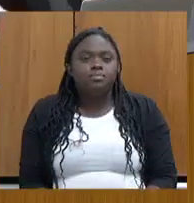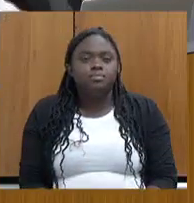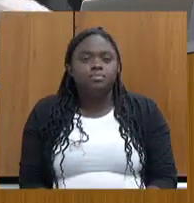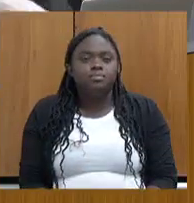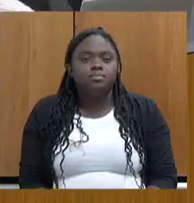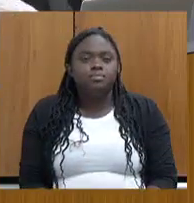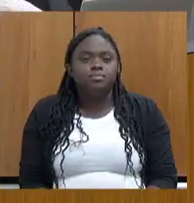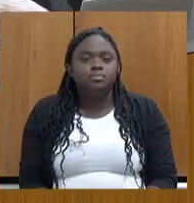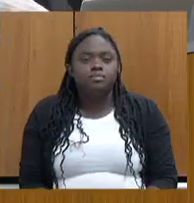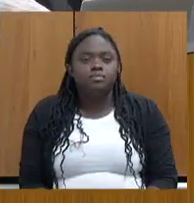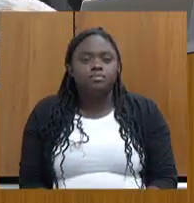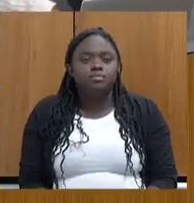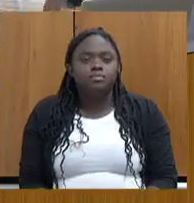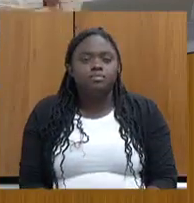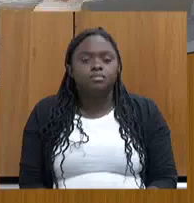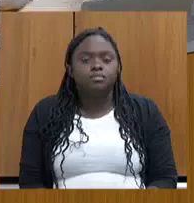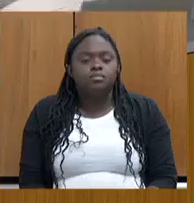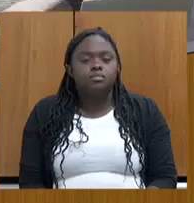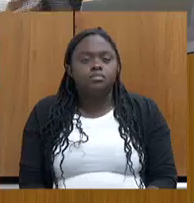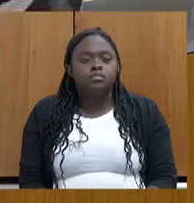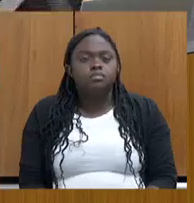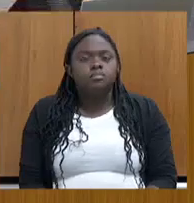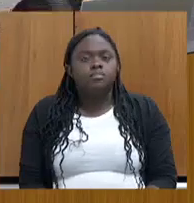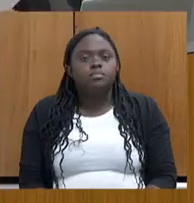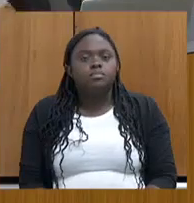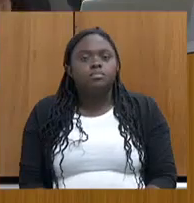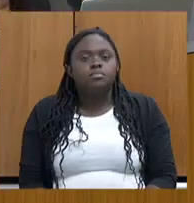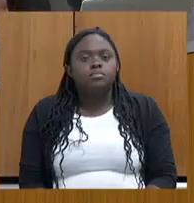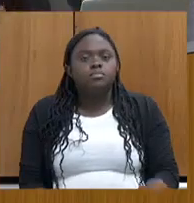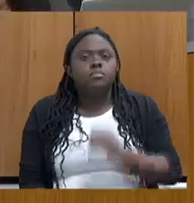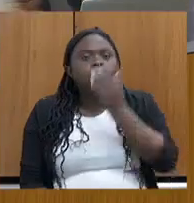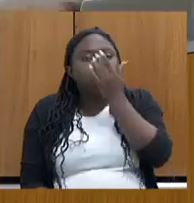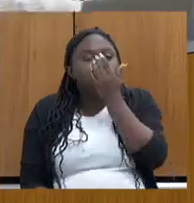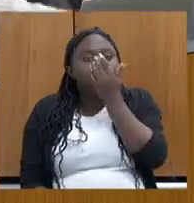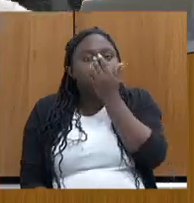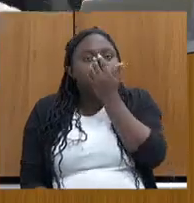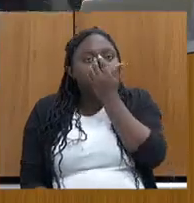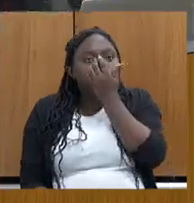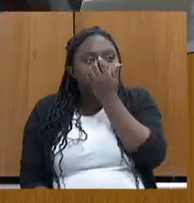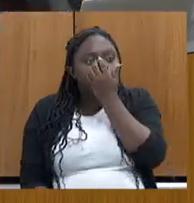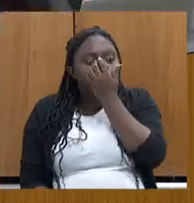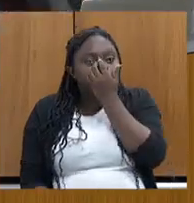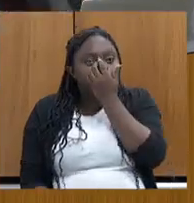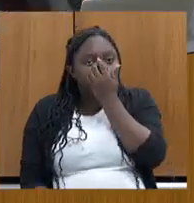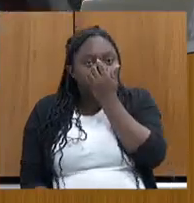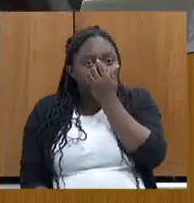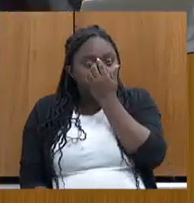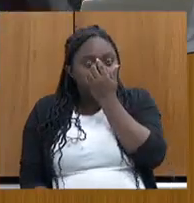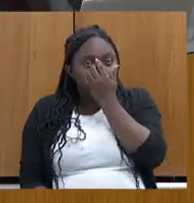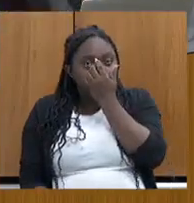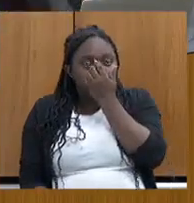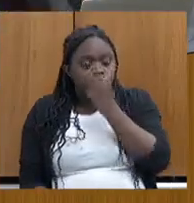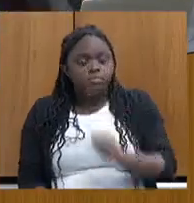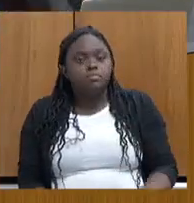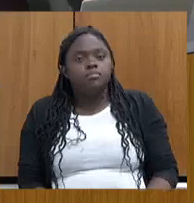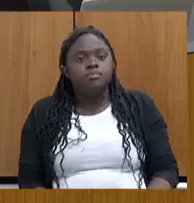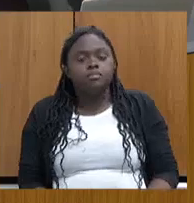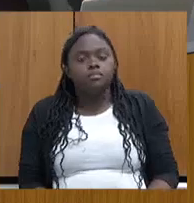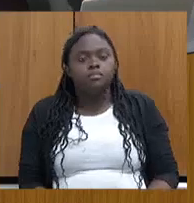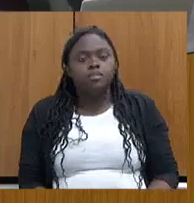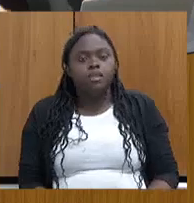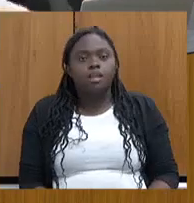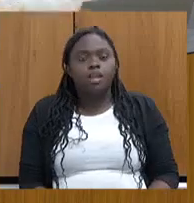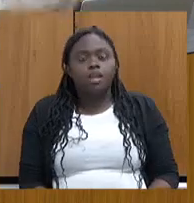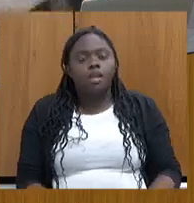Obrigada, secretária. Posso levar aqui, deputada? Sim, por favor, por favor. E nós podemos